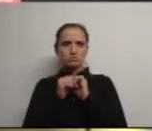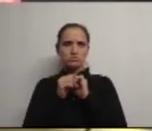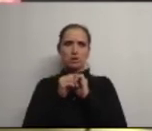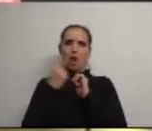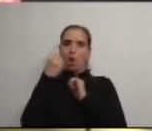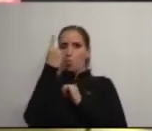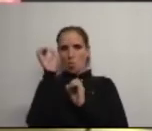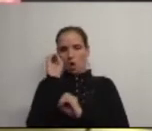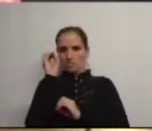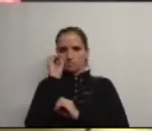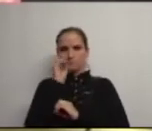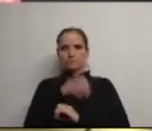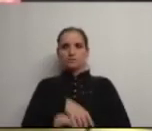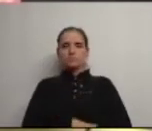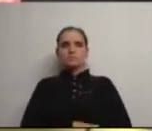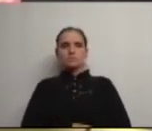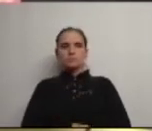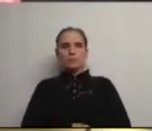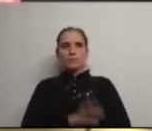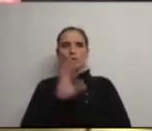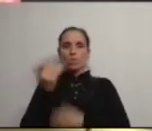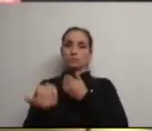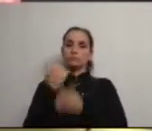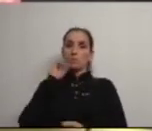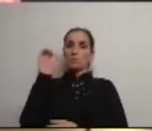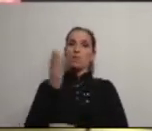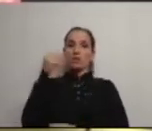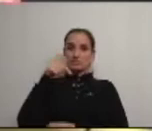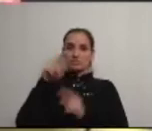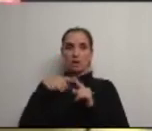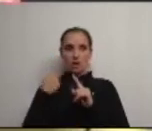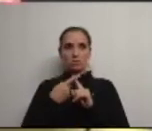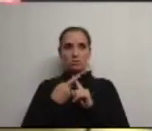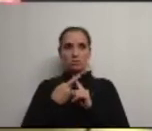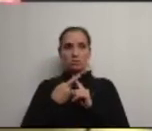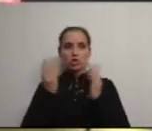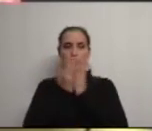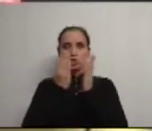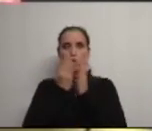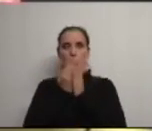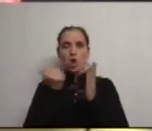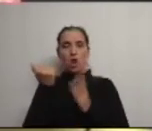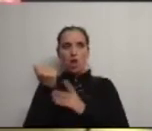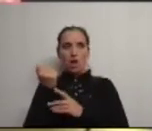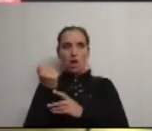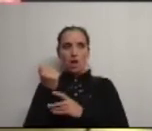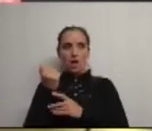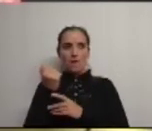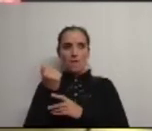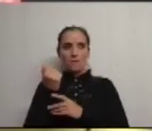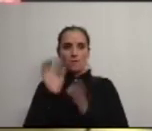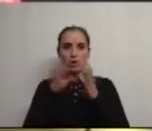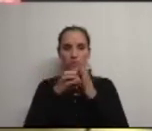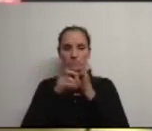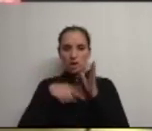tem pronto quando eu recebi o primeiro este ano por acaso foi aqui da escola do